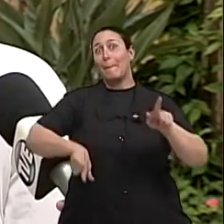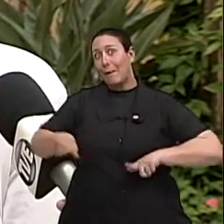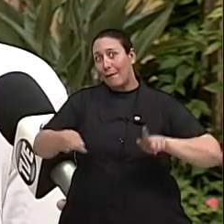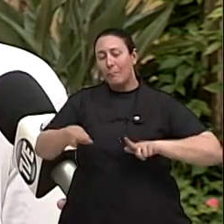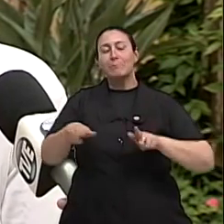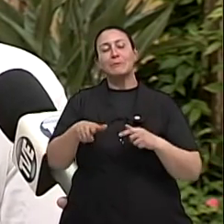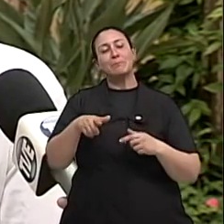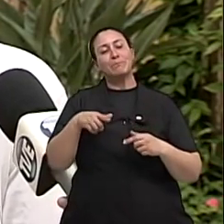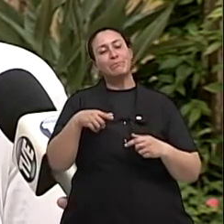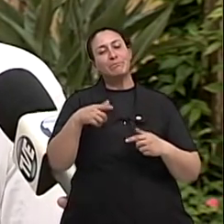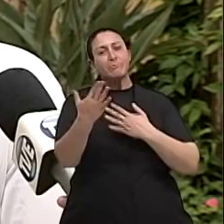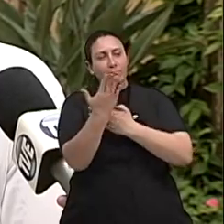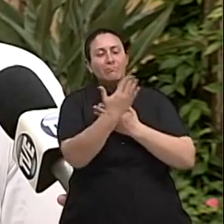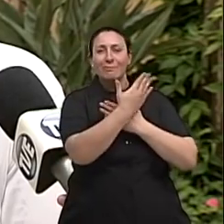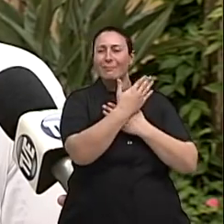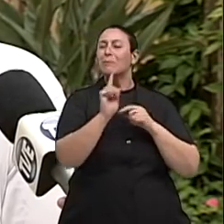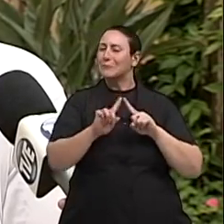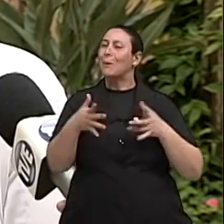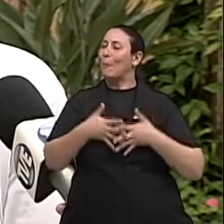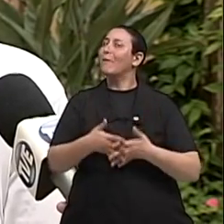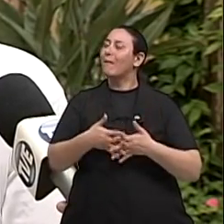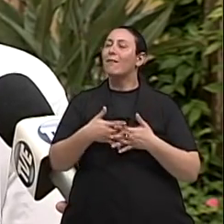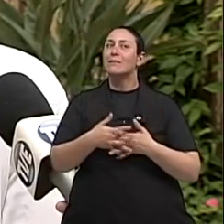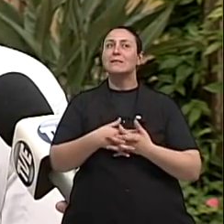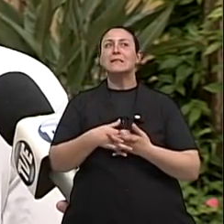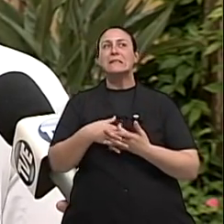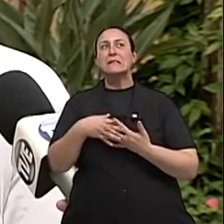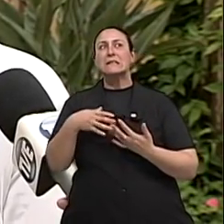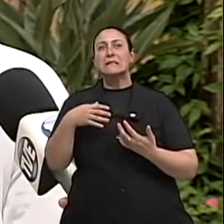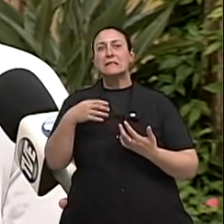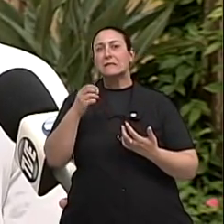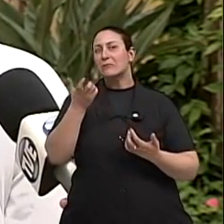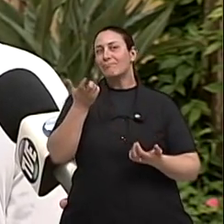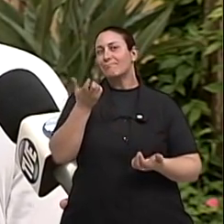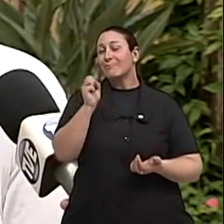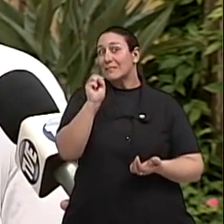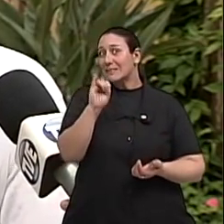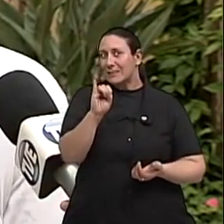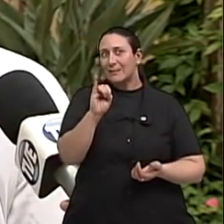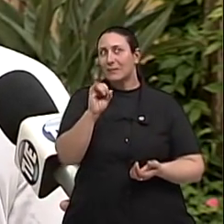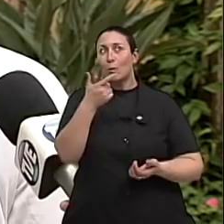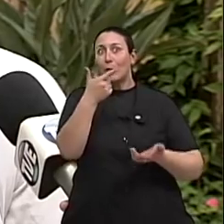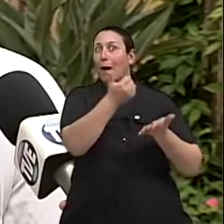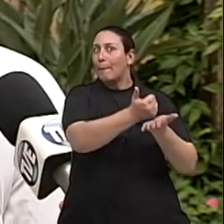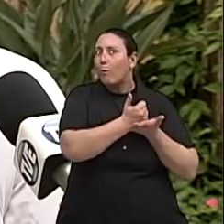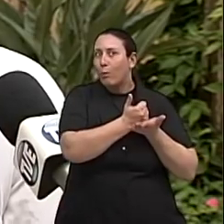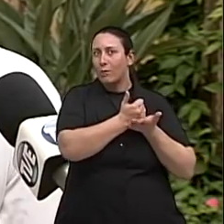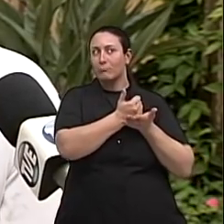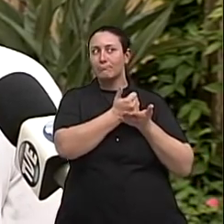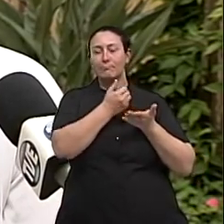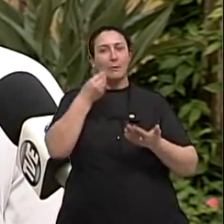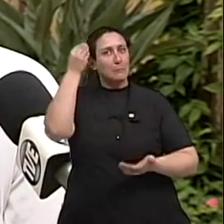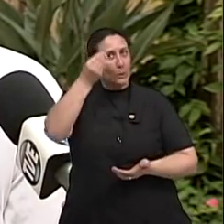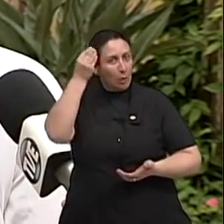E, é muito complicado. Mas, se tu não tem, se tu não tem um apoio psicológico, junto